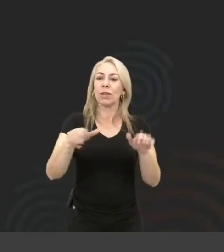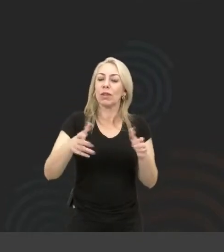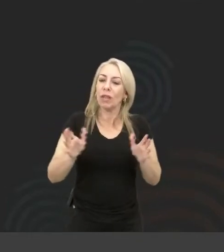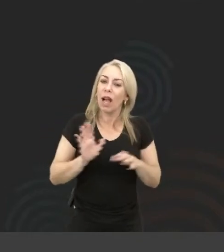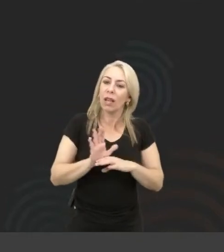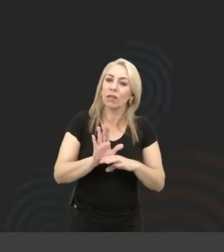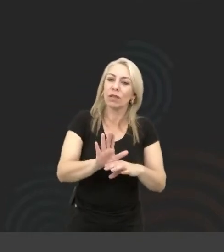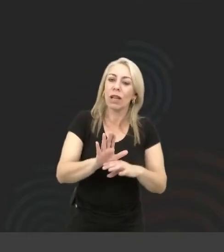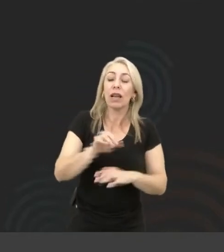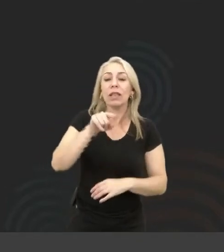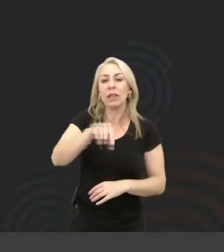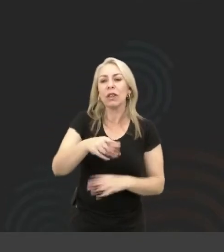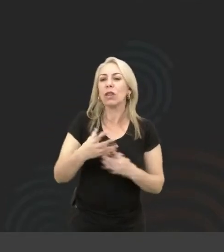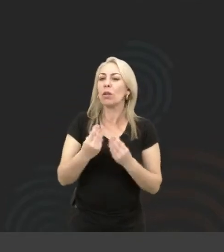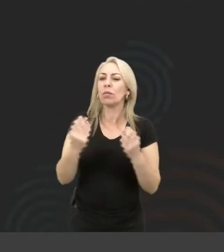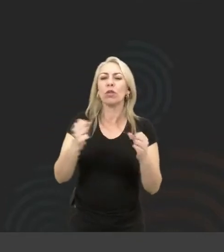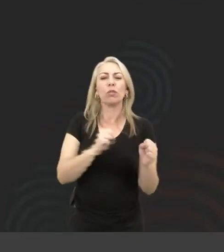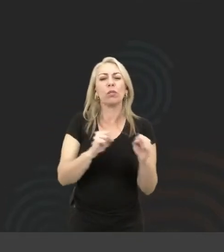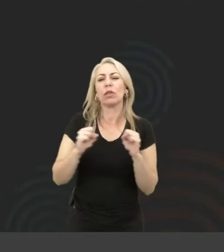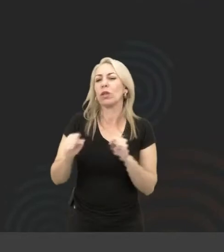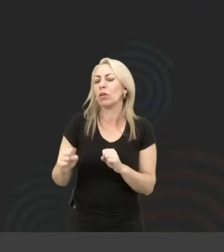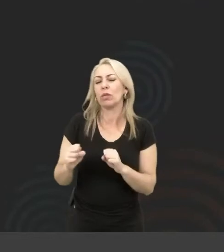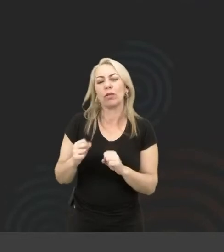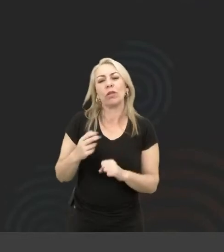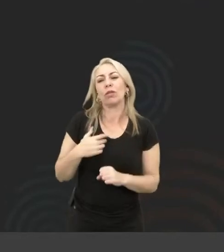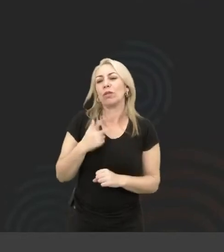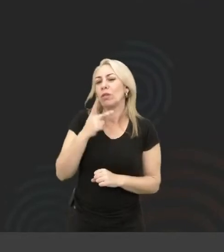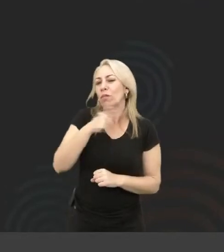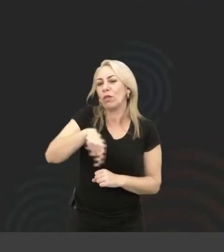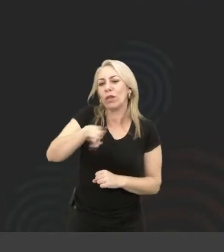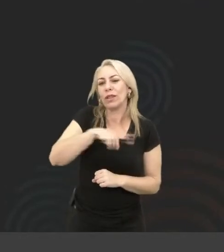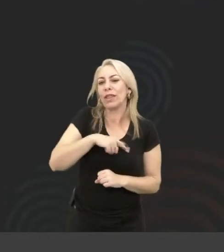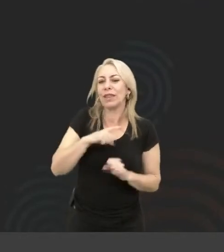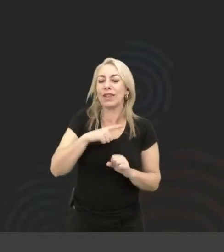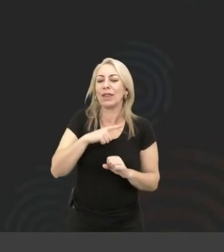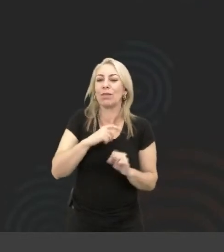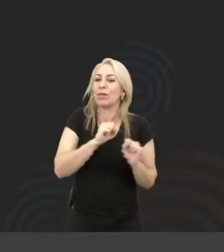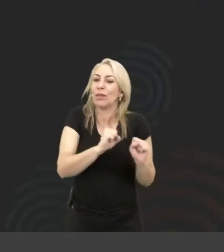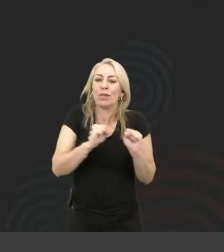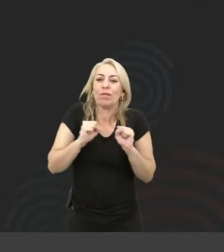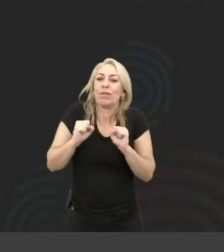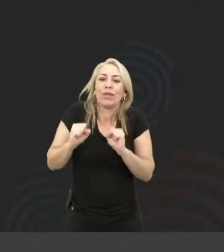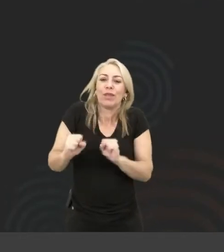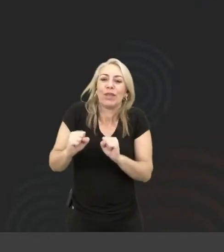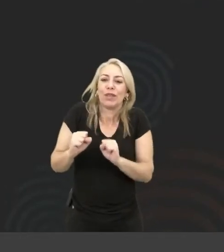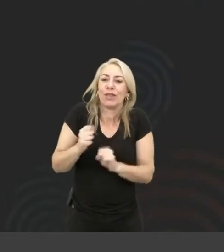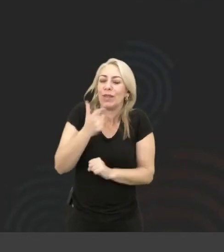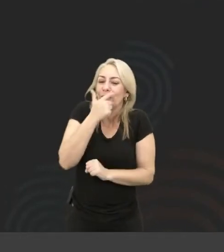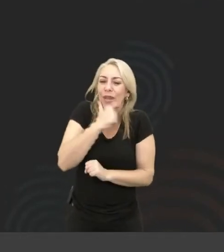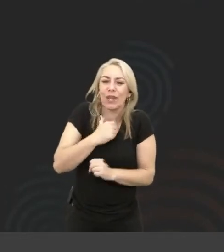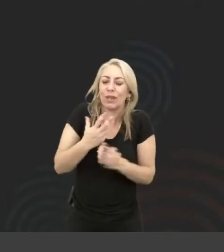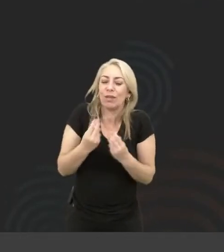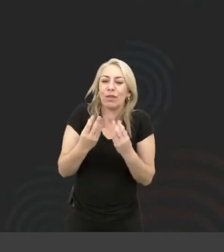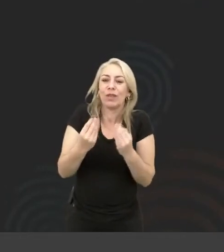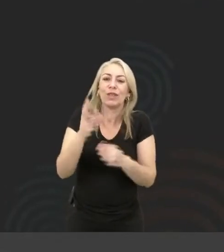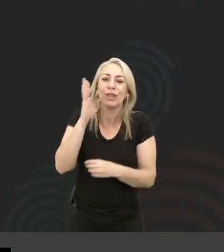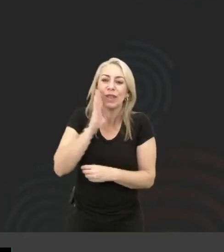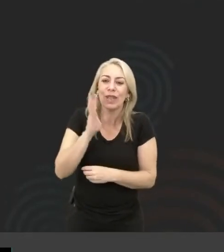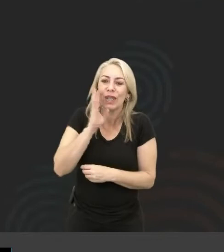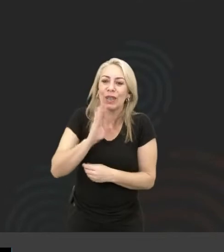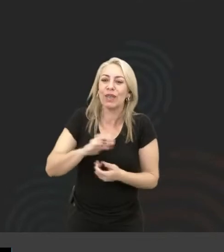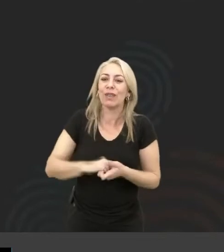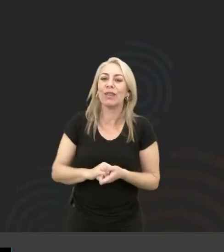pessoas. Então, isso é muito poderoso, é tipo, vocês são muito potência, gente. Então, eu acho, achei muito legal.